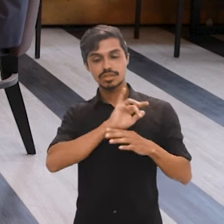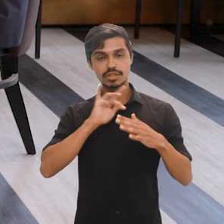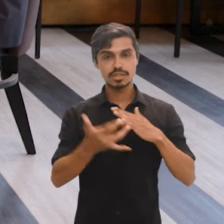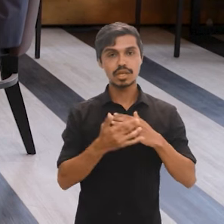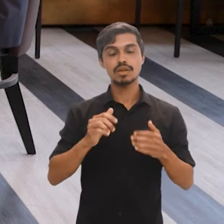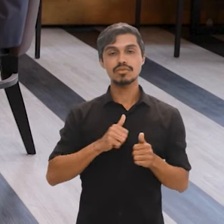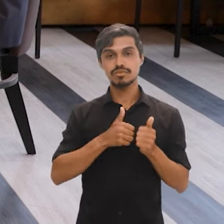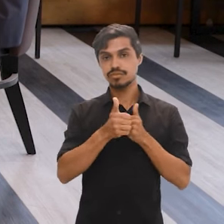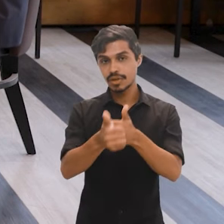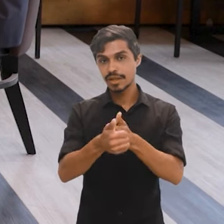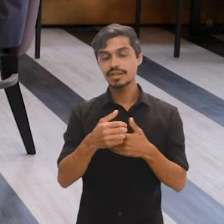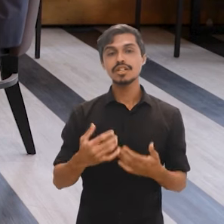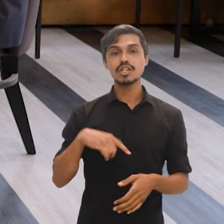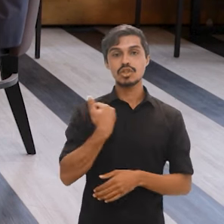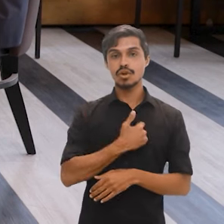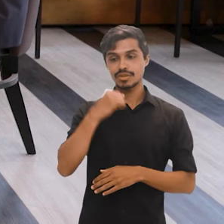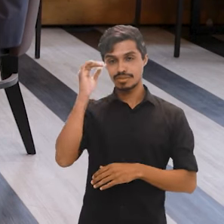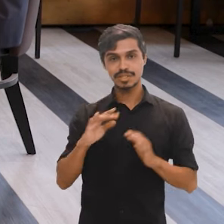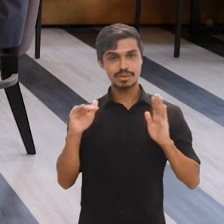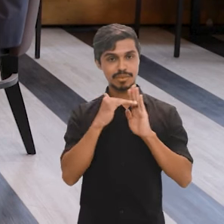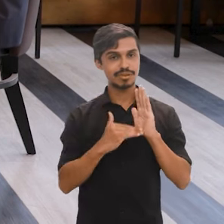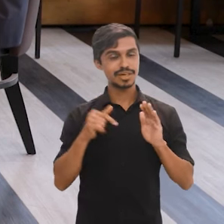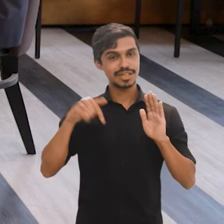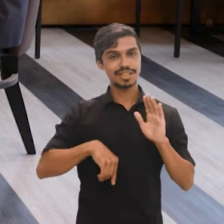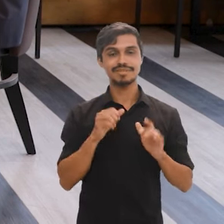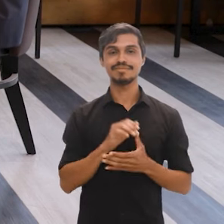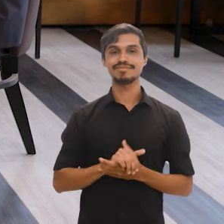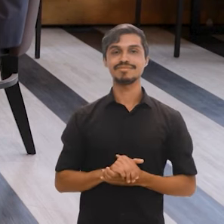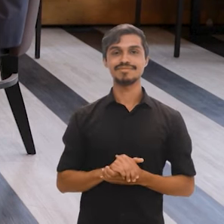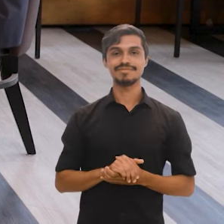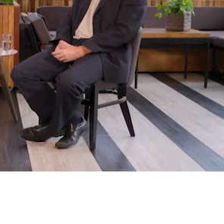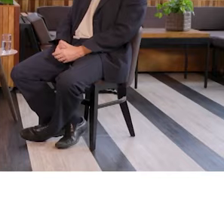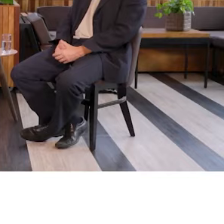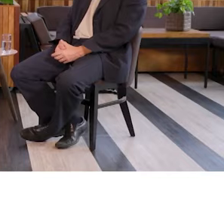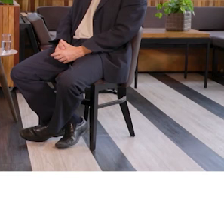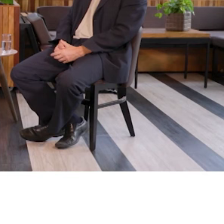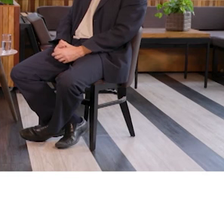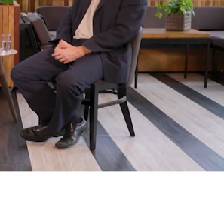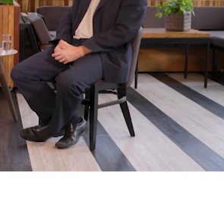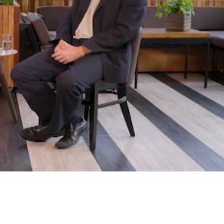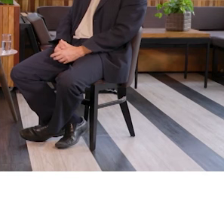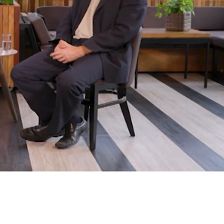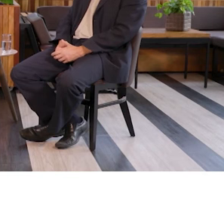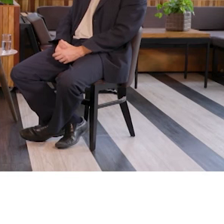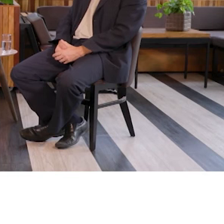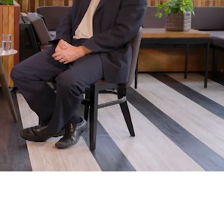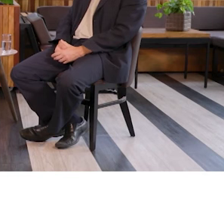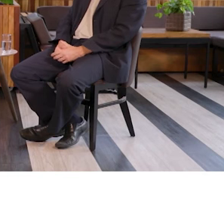nossas redes sociais. O Brasil continua em pauta aqui no Canal GOV. O